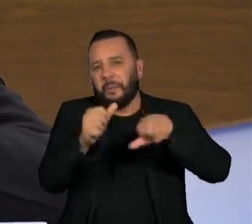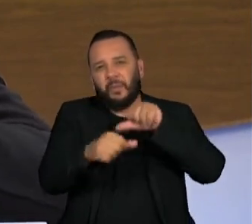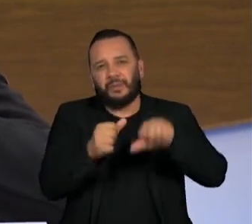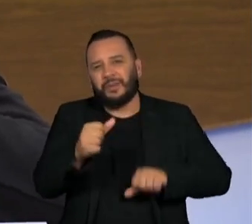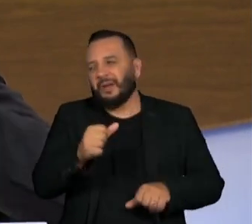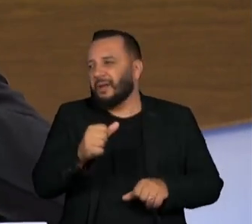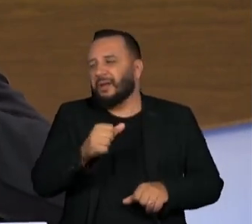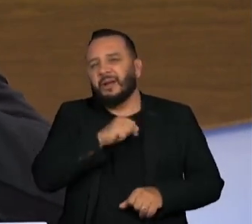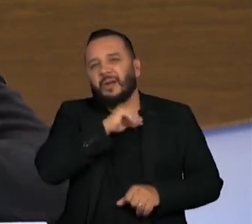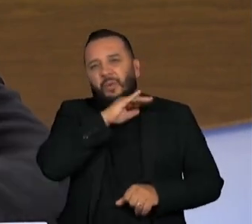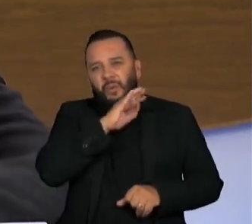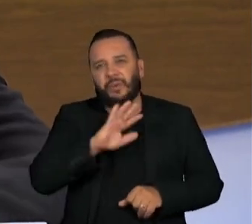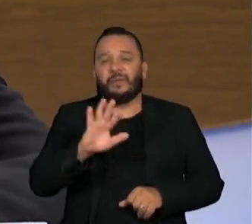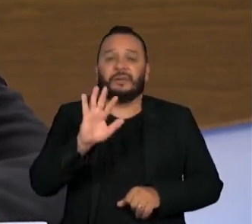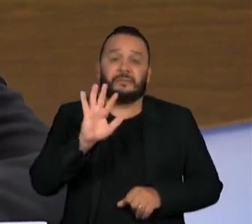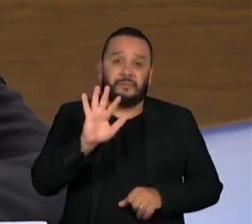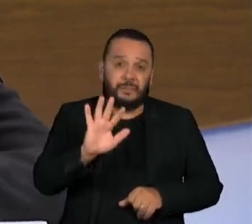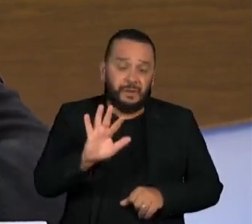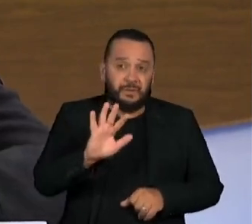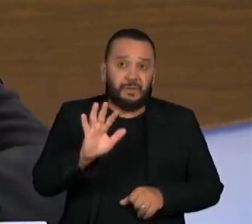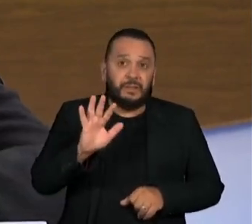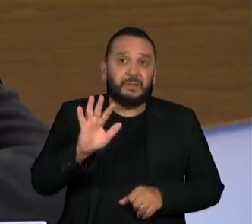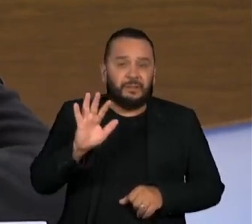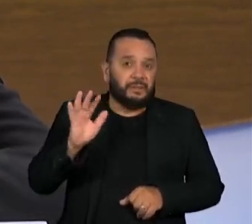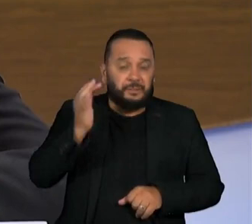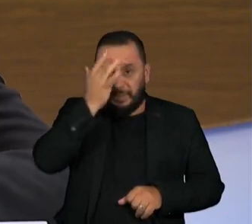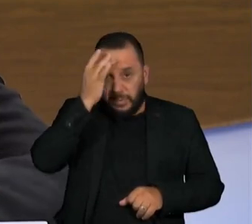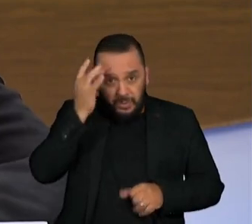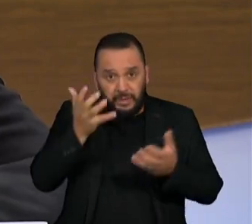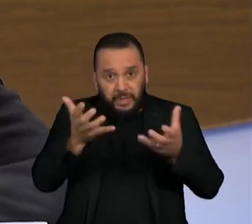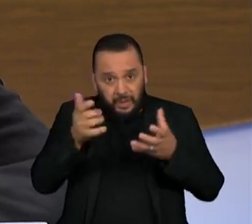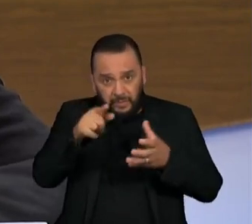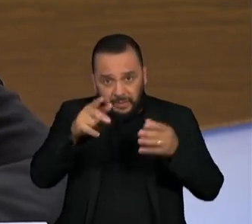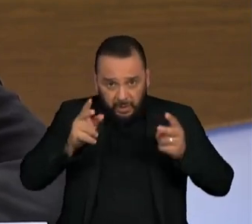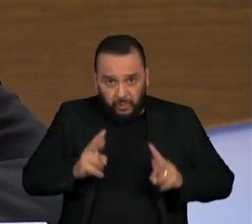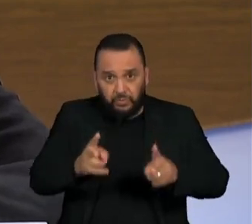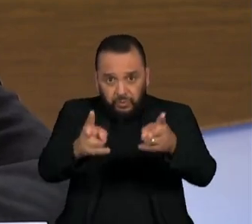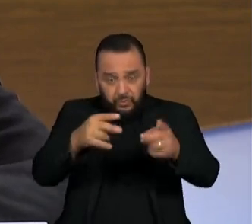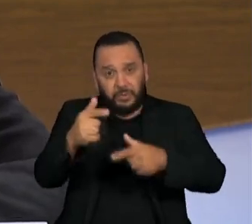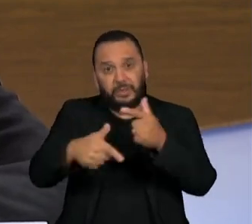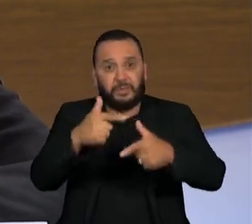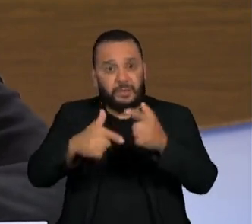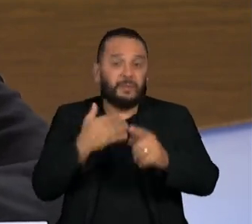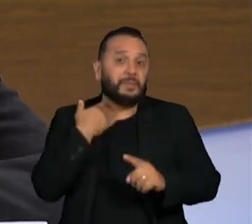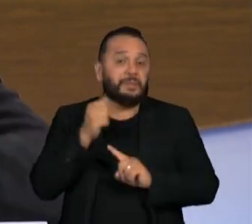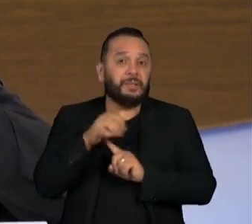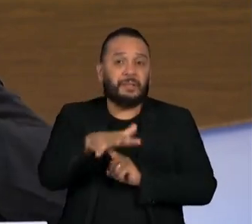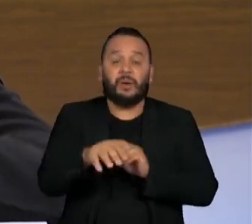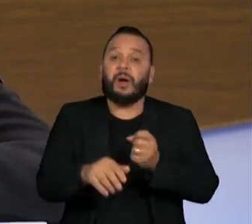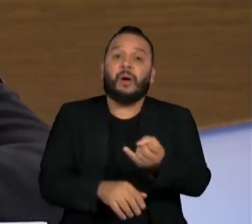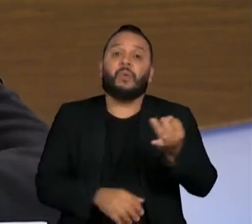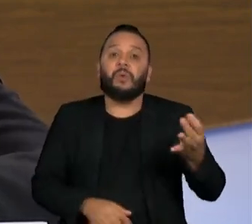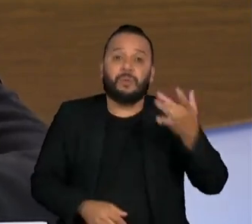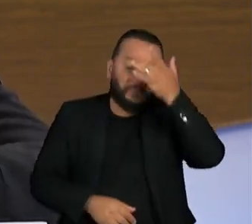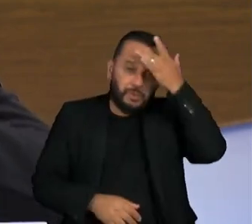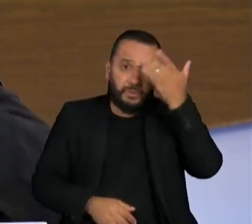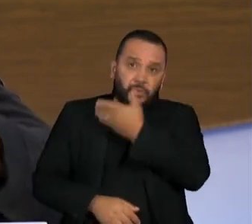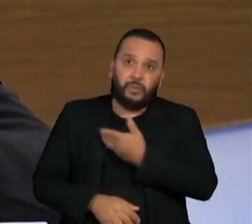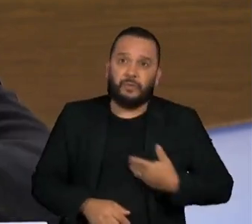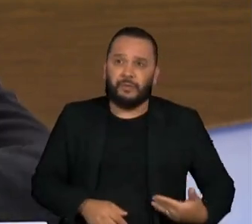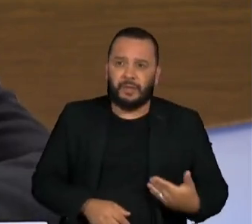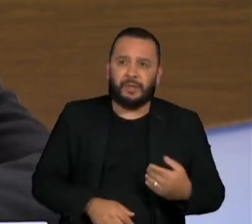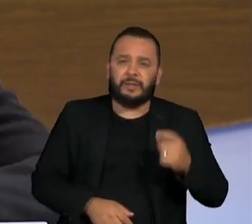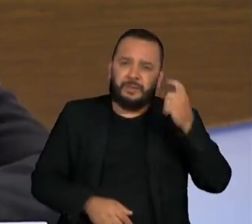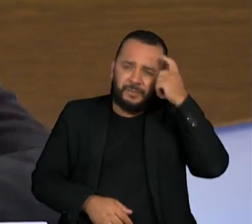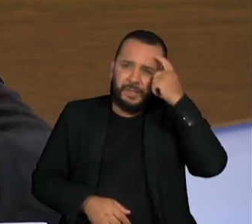pela sua permanência, vem crescendo. E alguns integrantes do governo acham que, se não tirar antes,